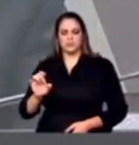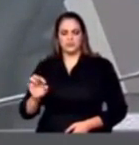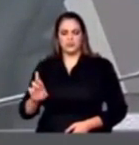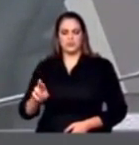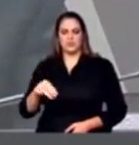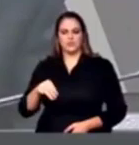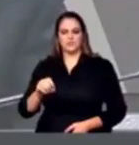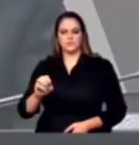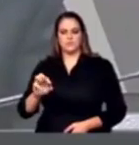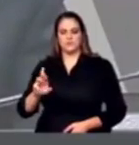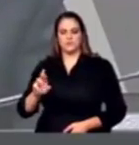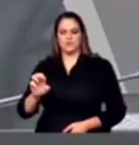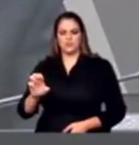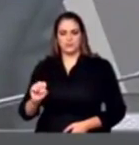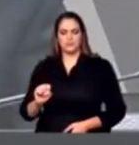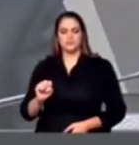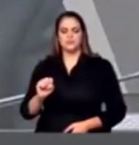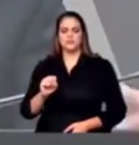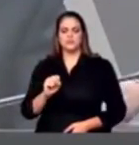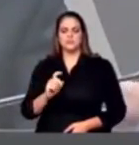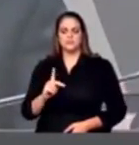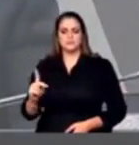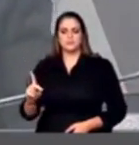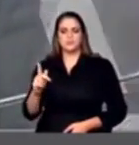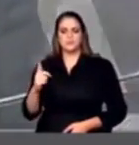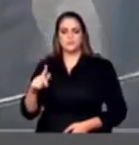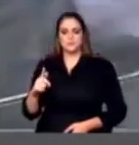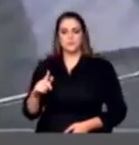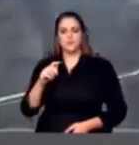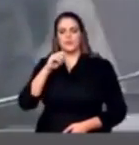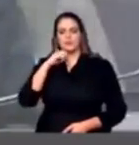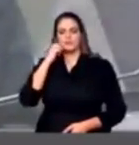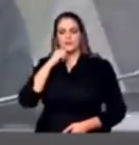Partido Progressista de Goiás, Senadora Ana Amélia,